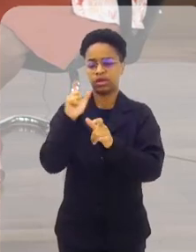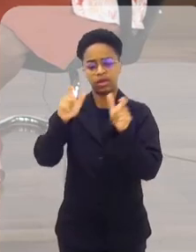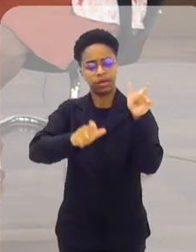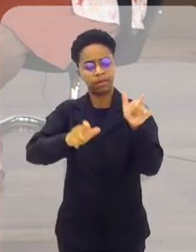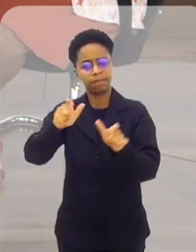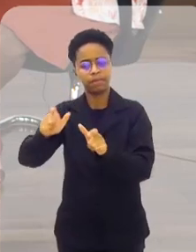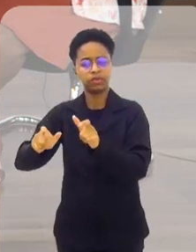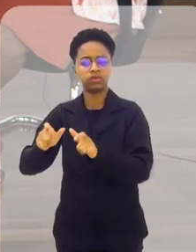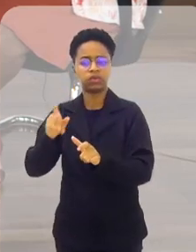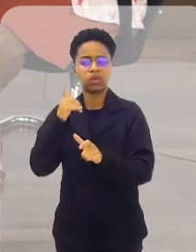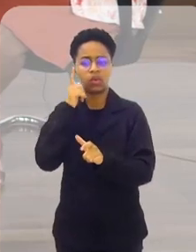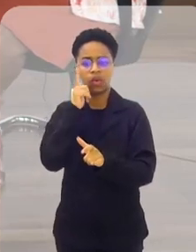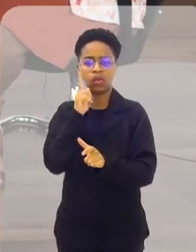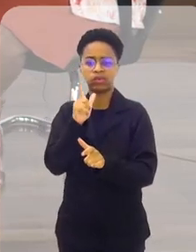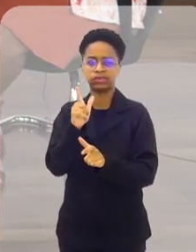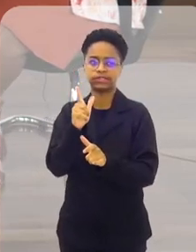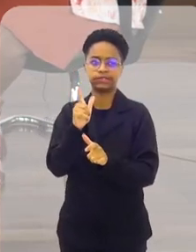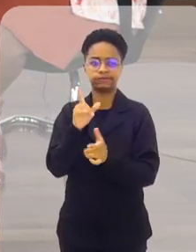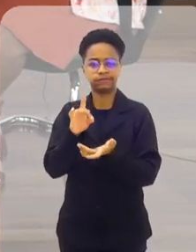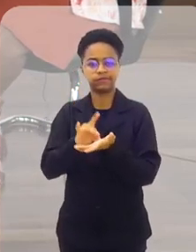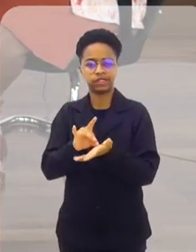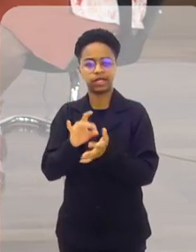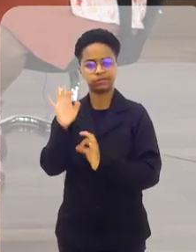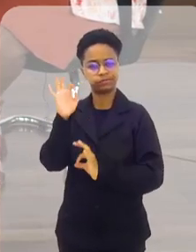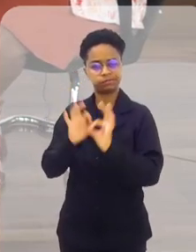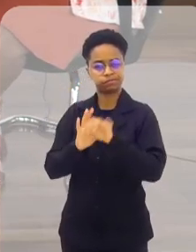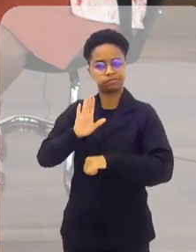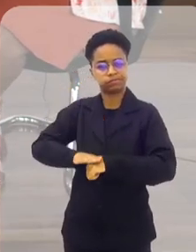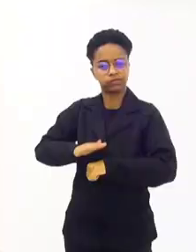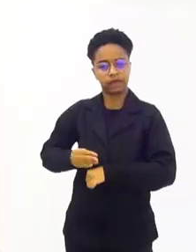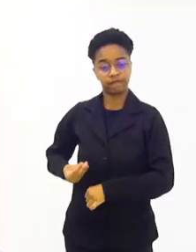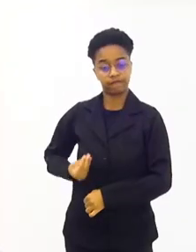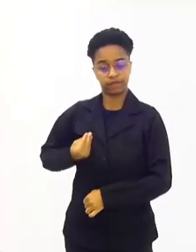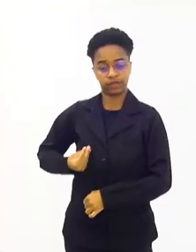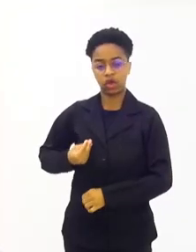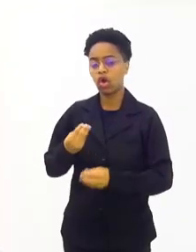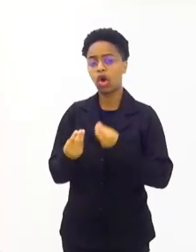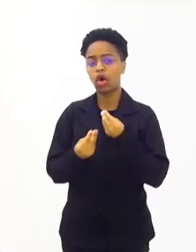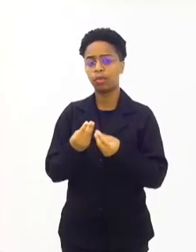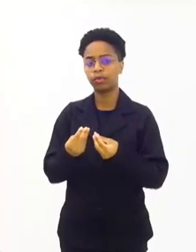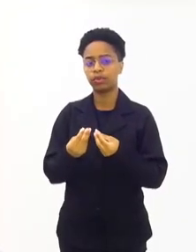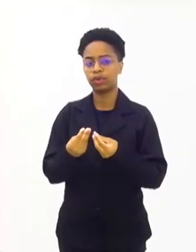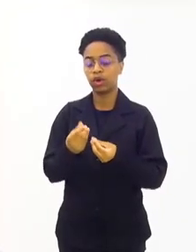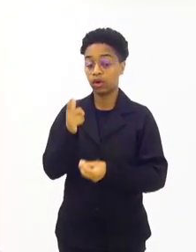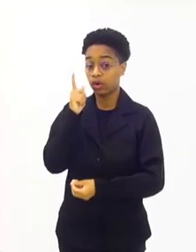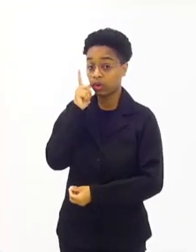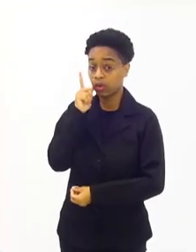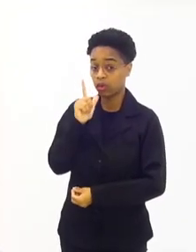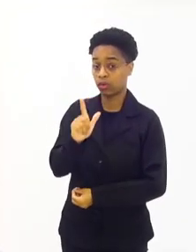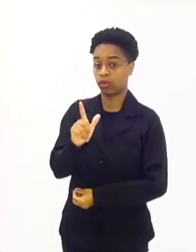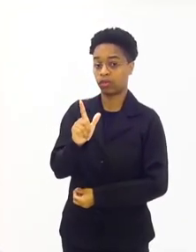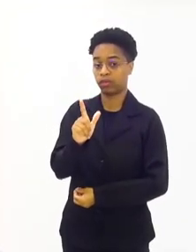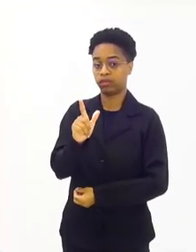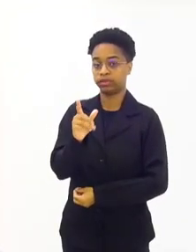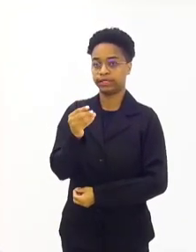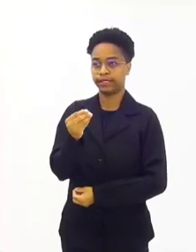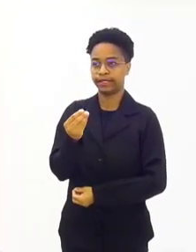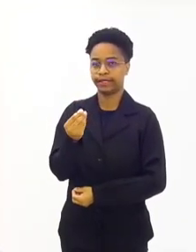muito grande para que essas pessoas, elas consigam se reerguer. Reerguer no sentido de conseguir